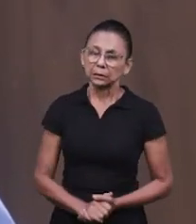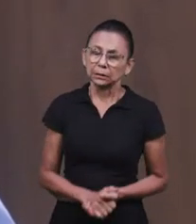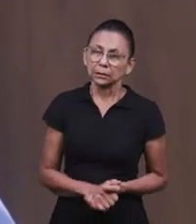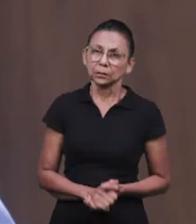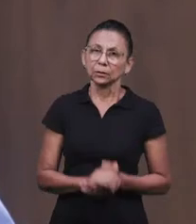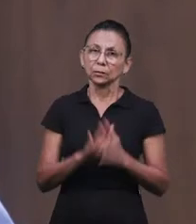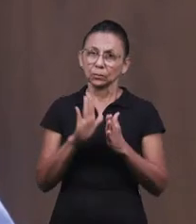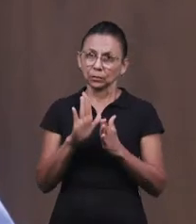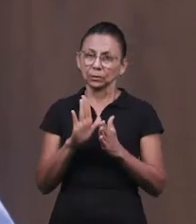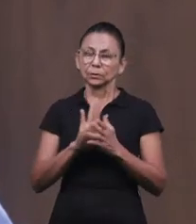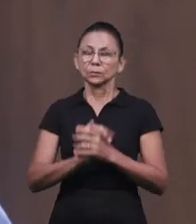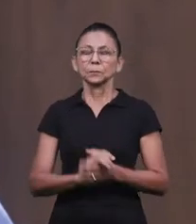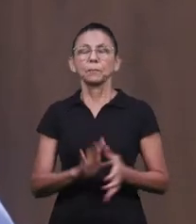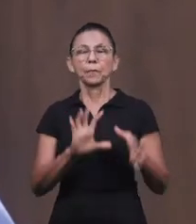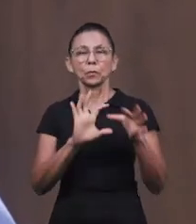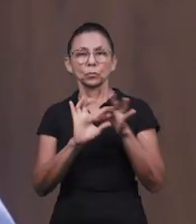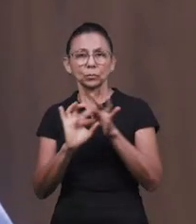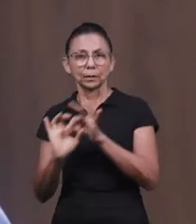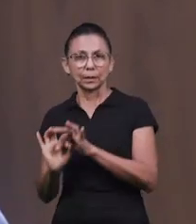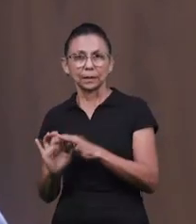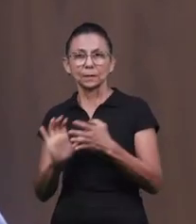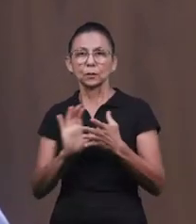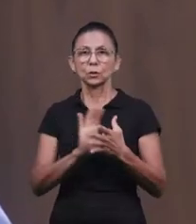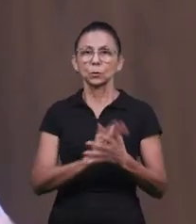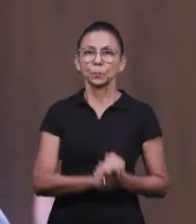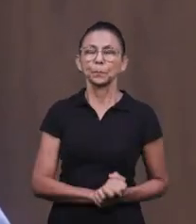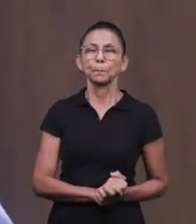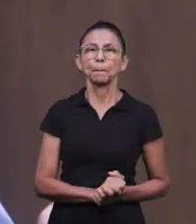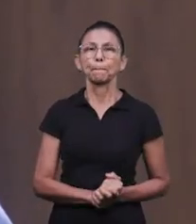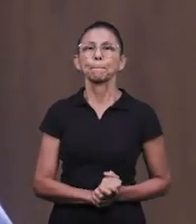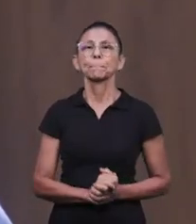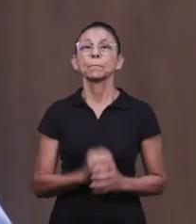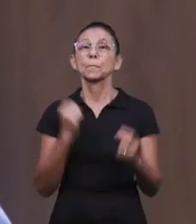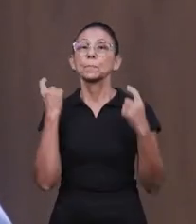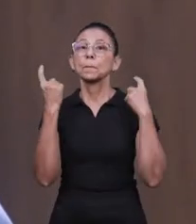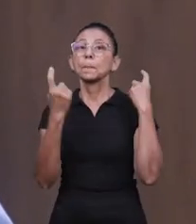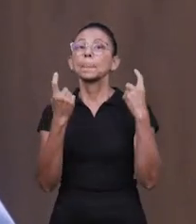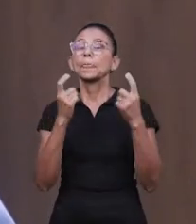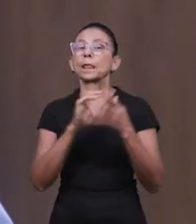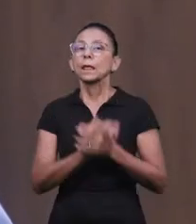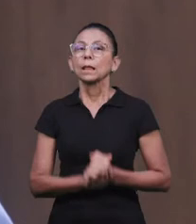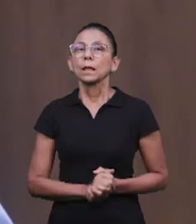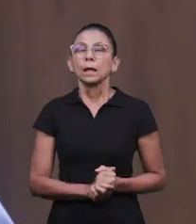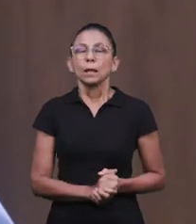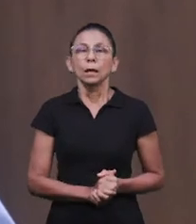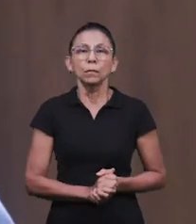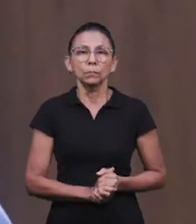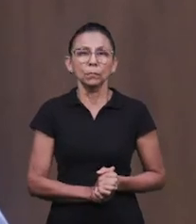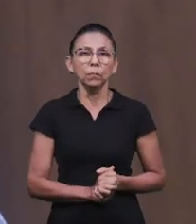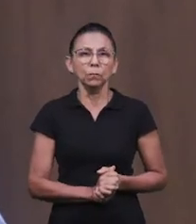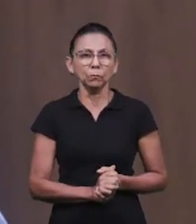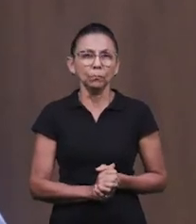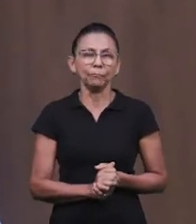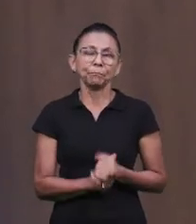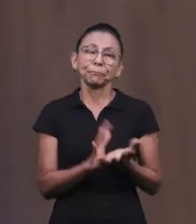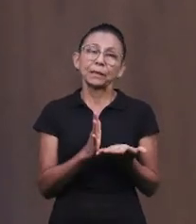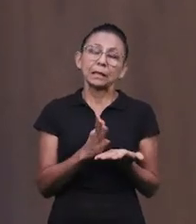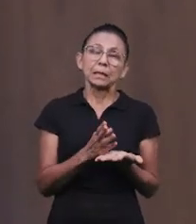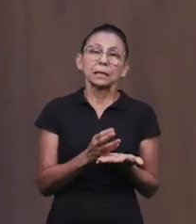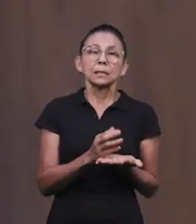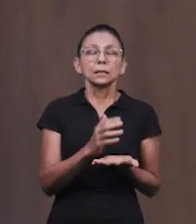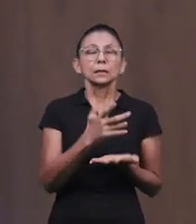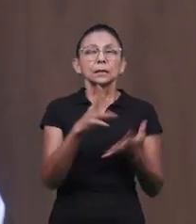ausência da luz, olha os contextos que se relacionam com as nossas preocupações. A ausência da luz e a